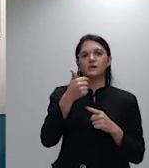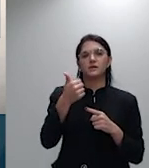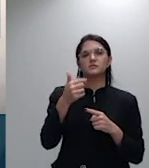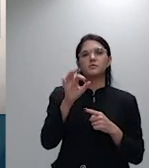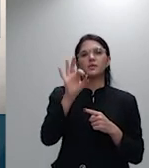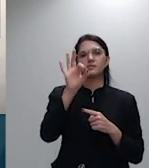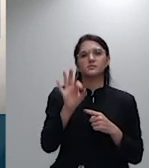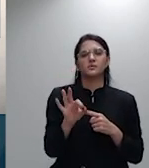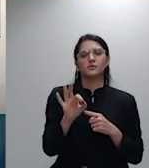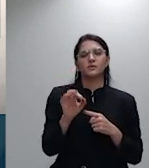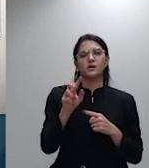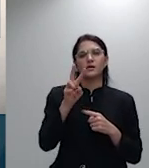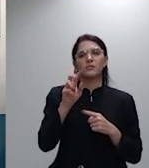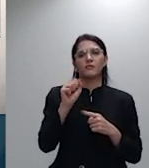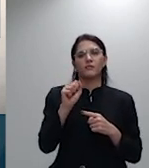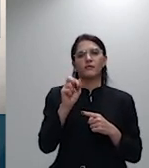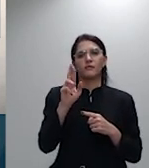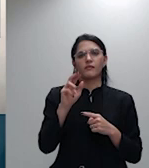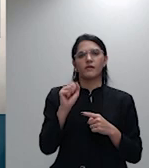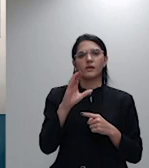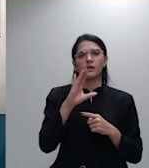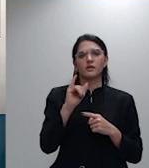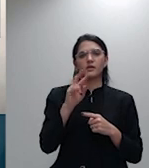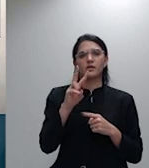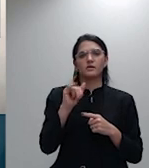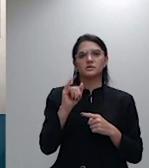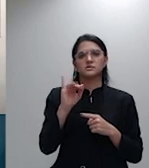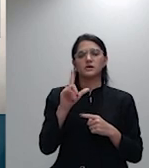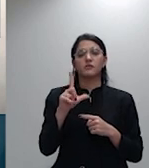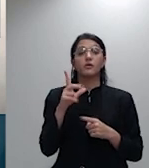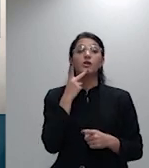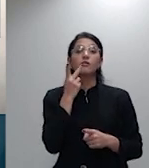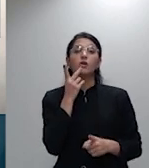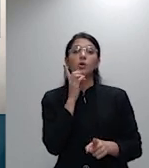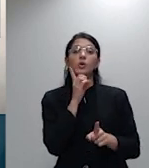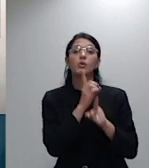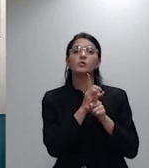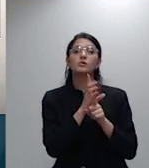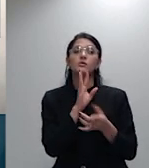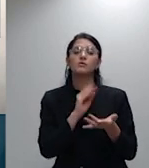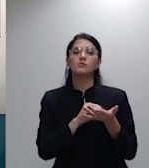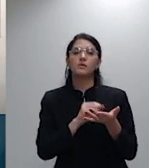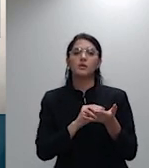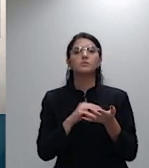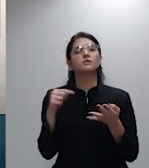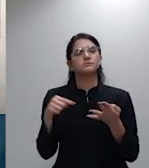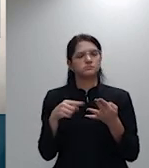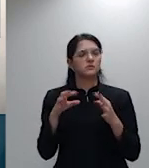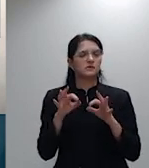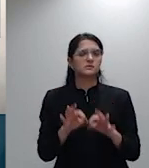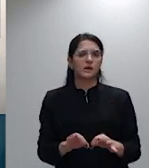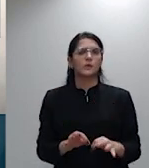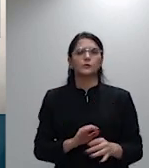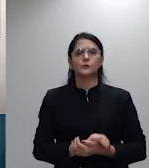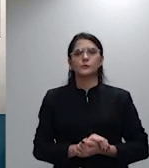o que foi confirmado pelo tribunal local o acordo recindendo